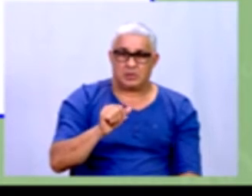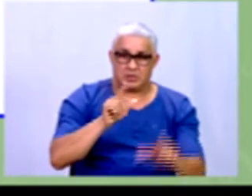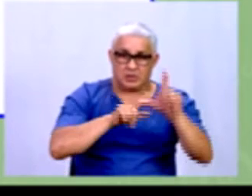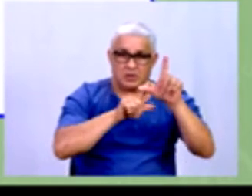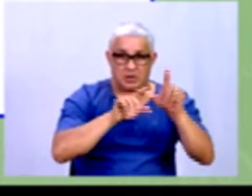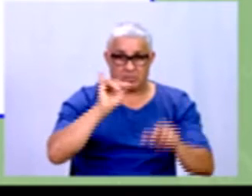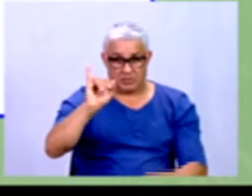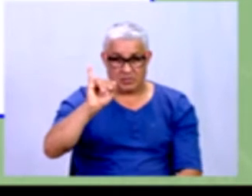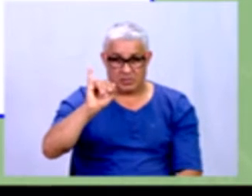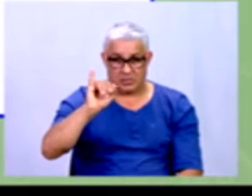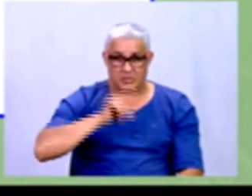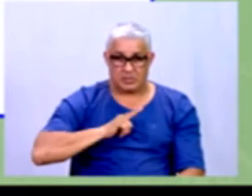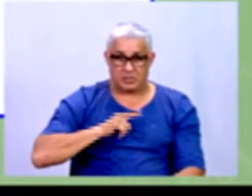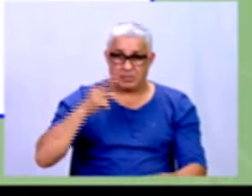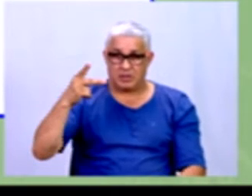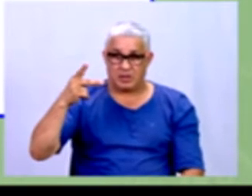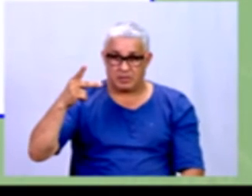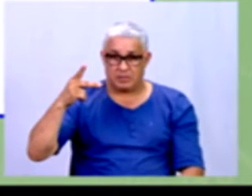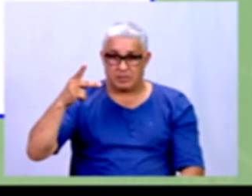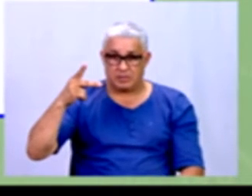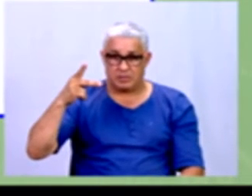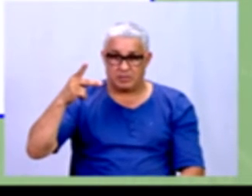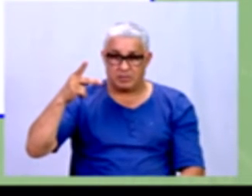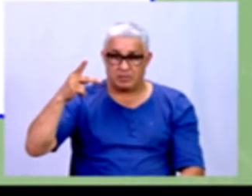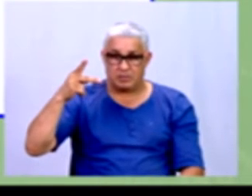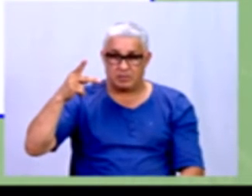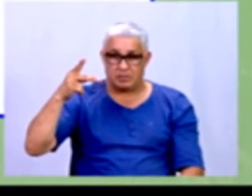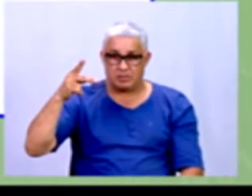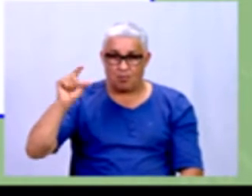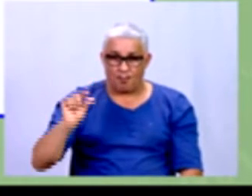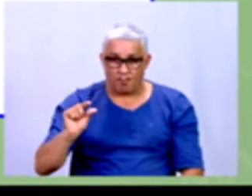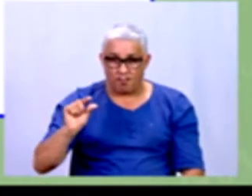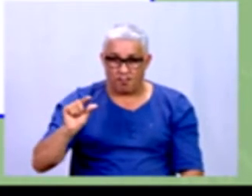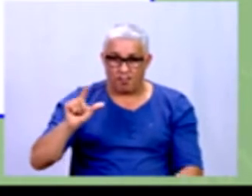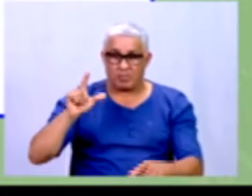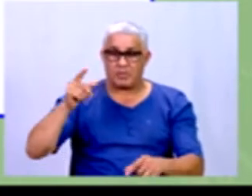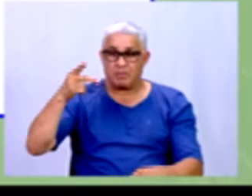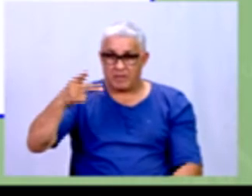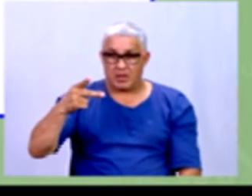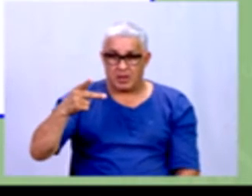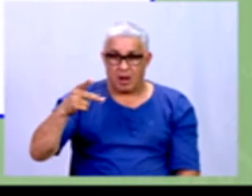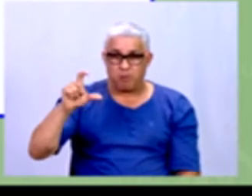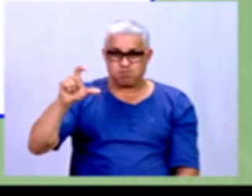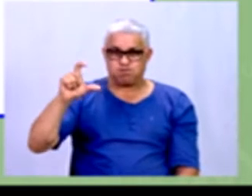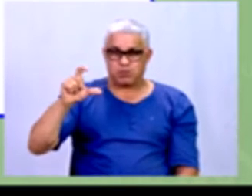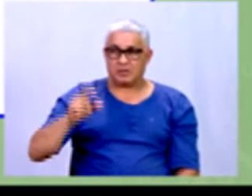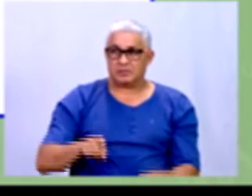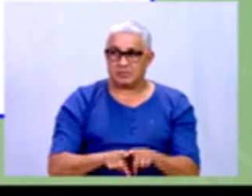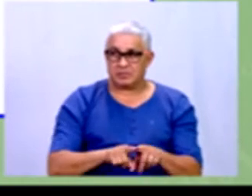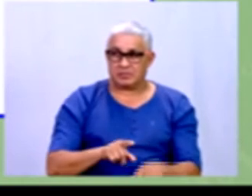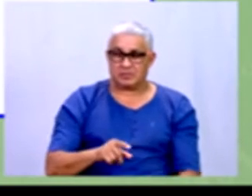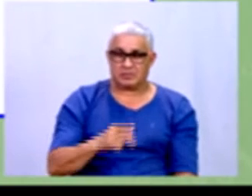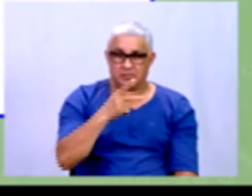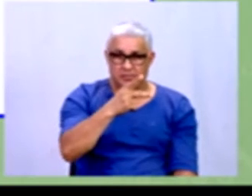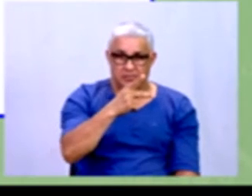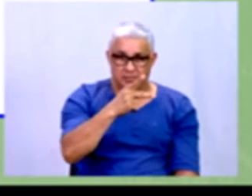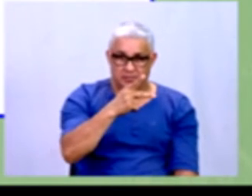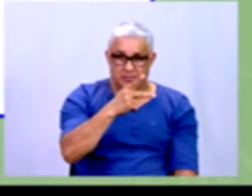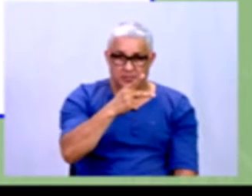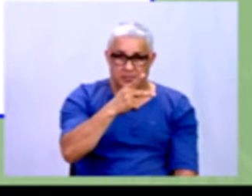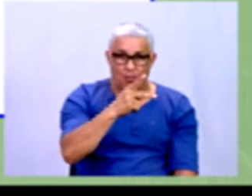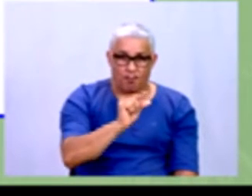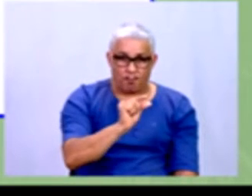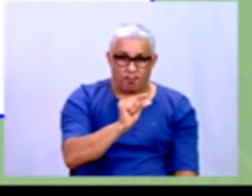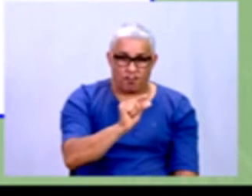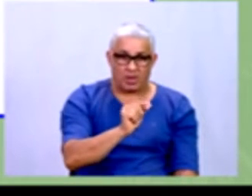aqui a gente tem o P minúsculo e o P maiúsculo onde P minúsculo é o... É o... A... Os alunos do...